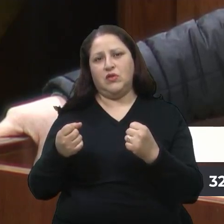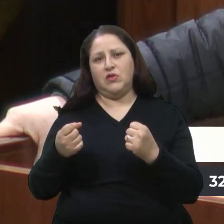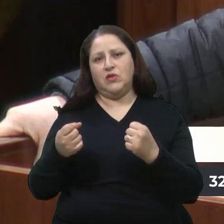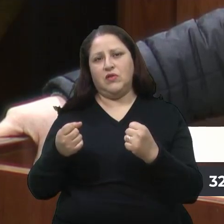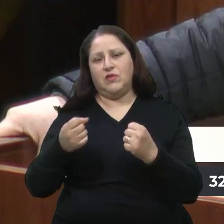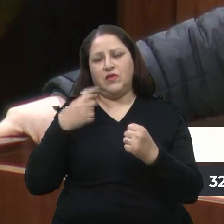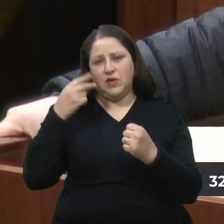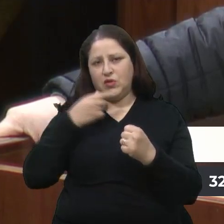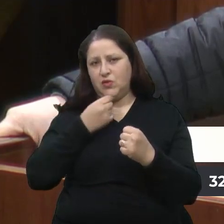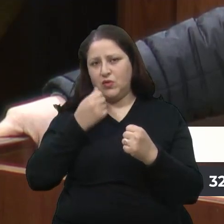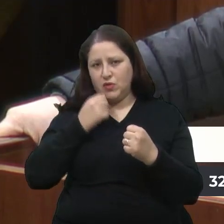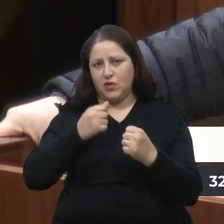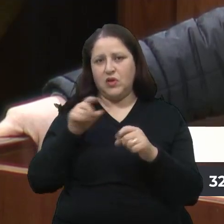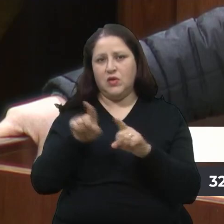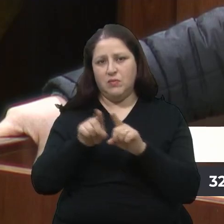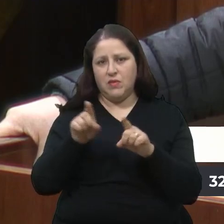do Sul.